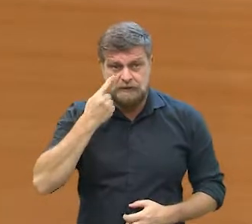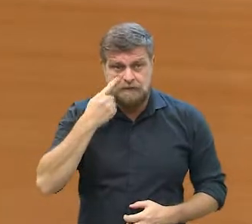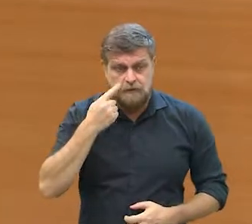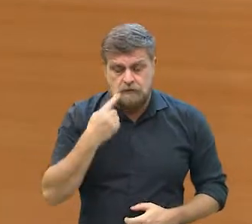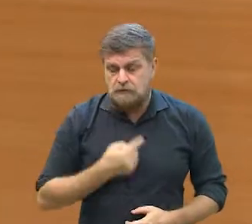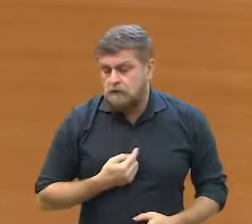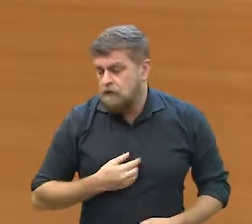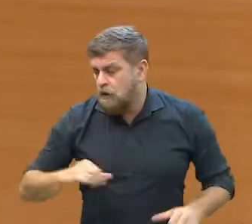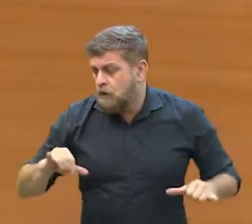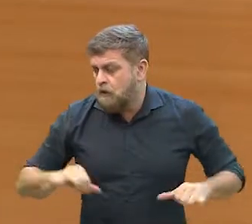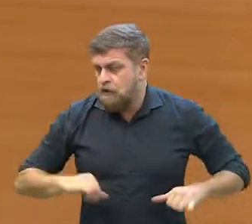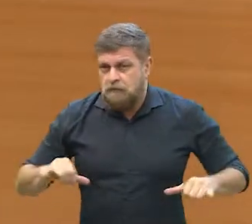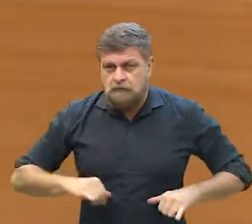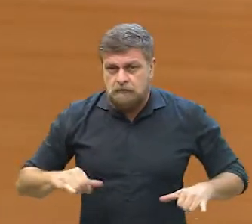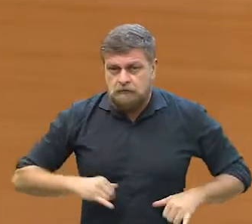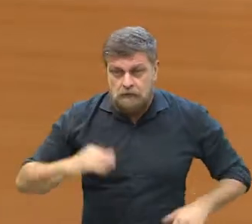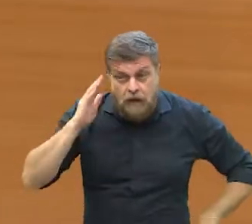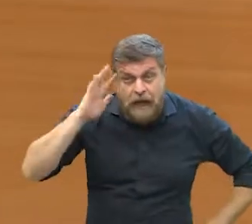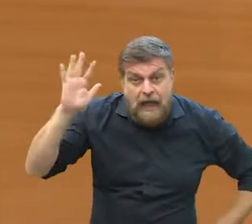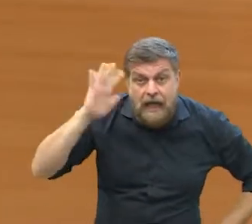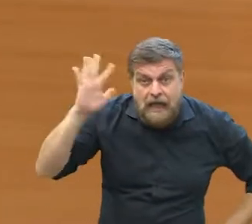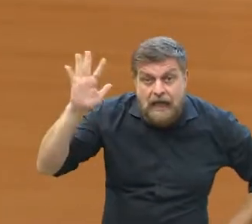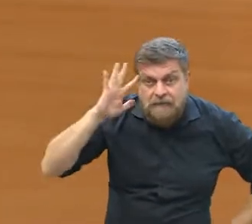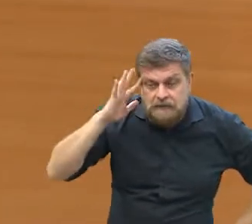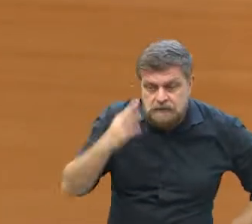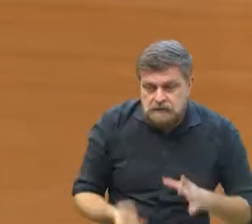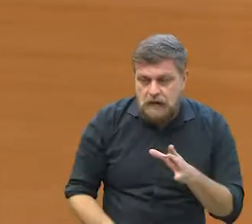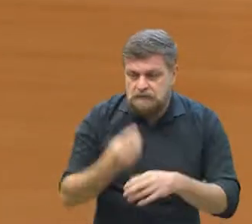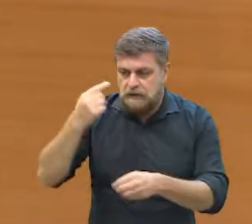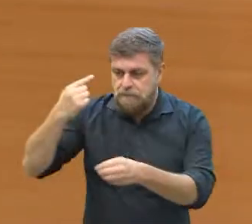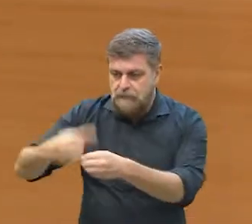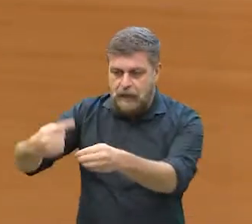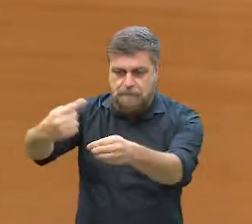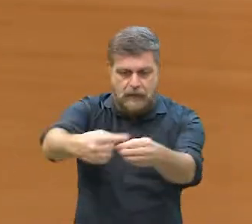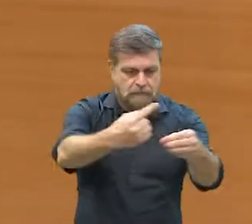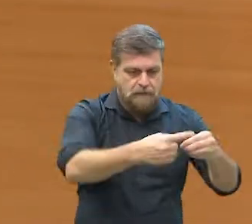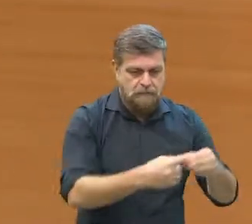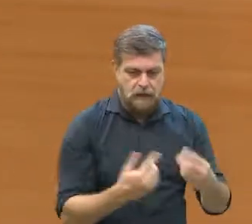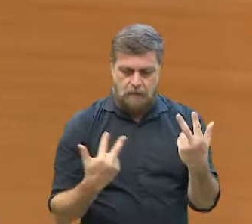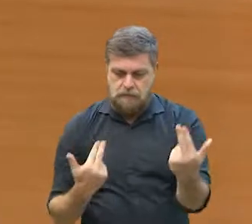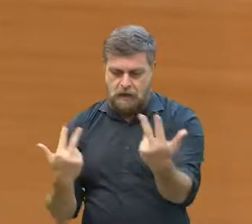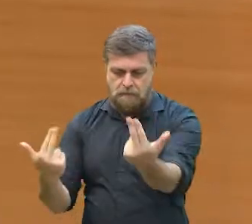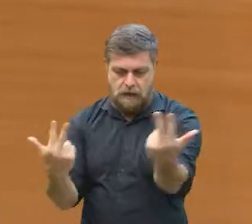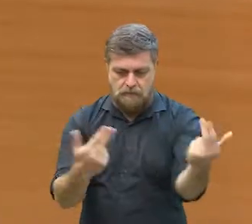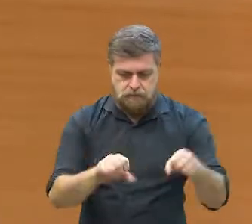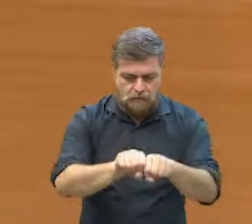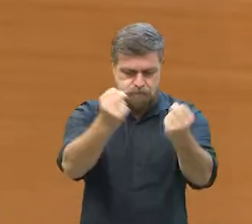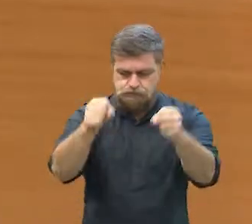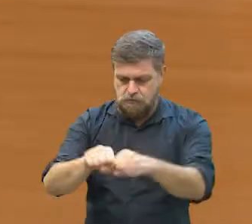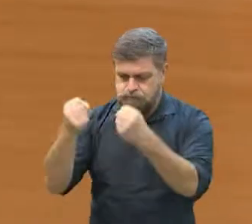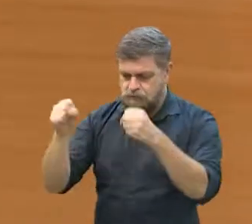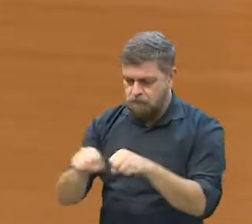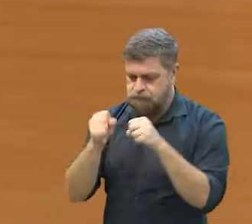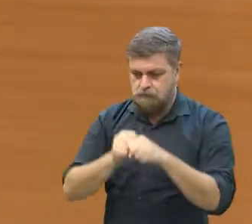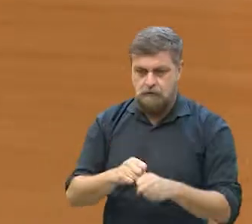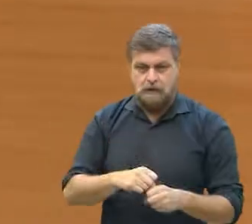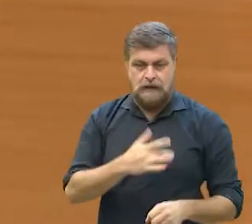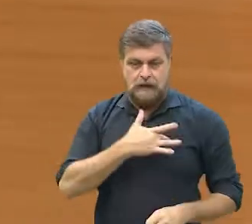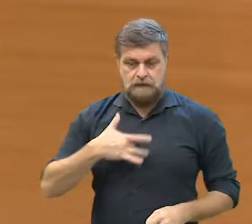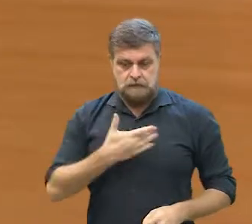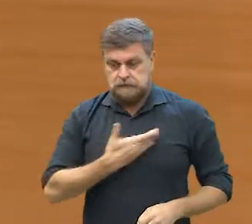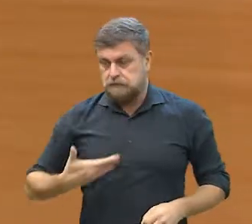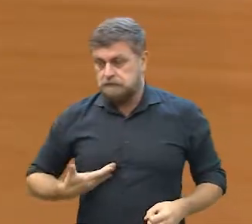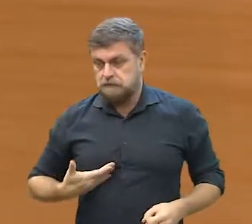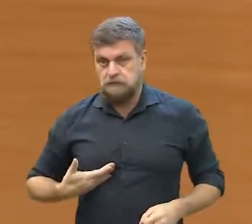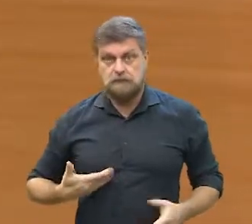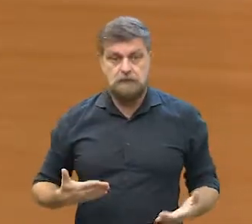dramáticas. Vocês imaginem o que é um colapso simultâneo de várias cidades diferentes. Então, é uma situação grave, é